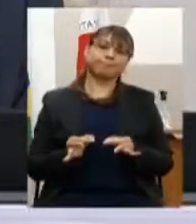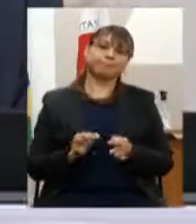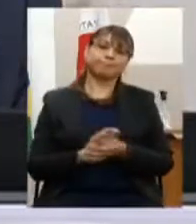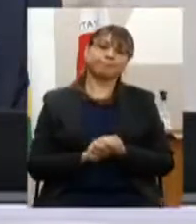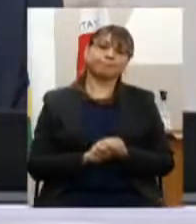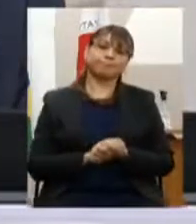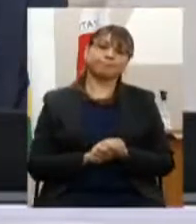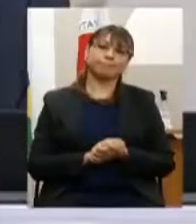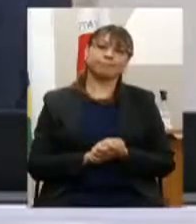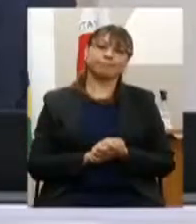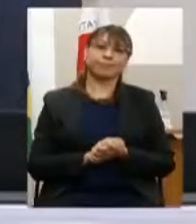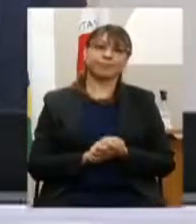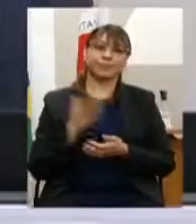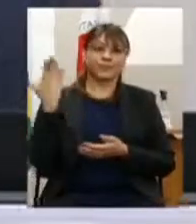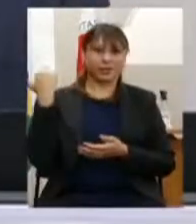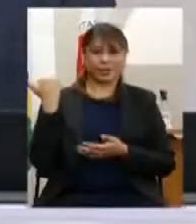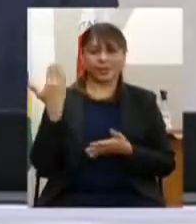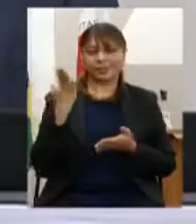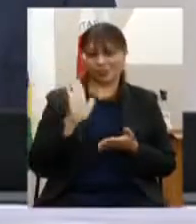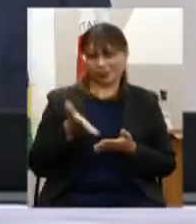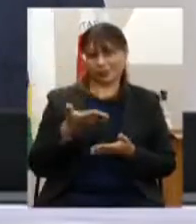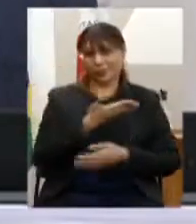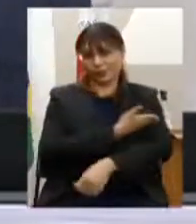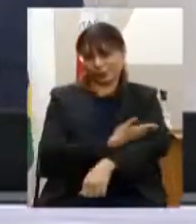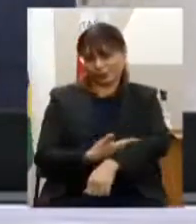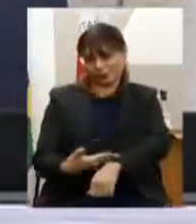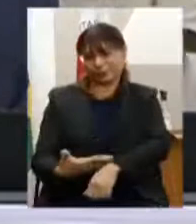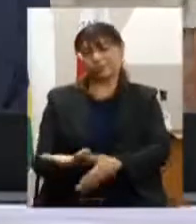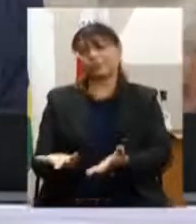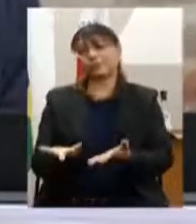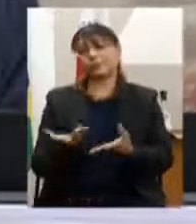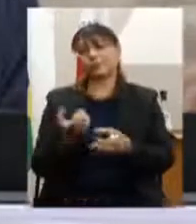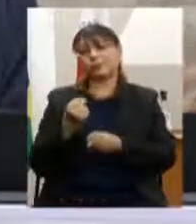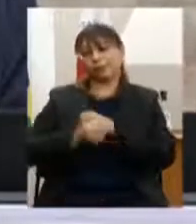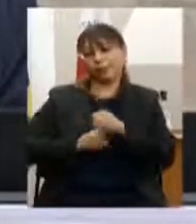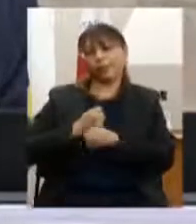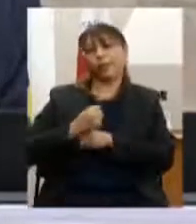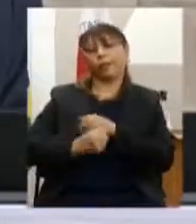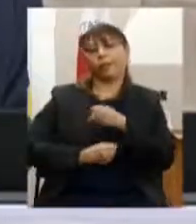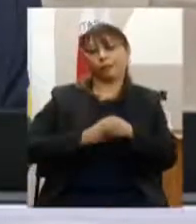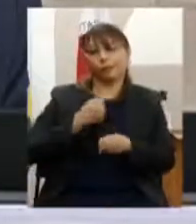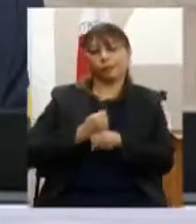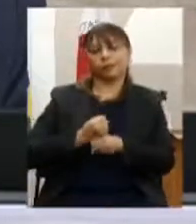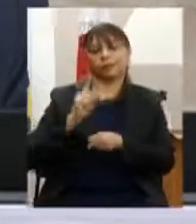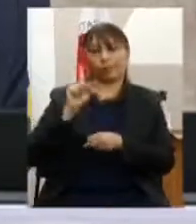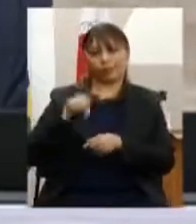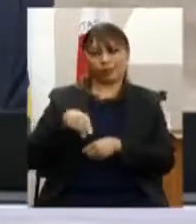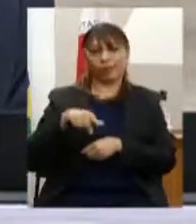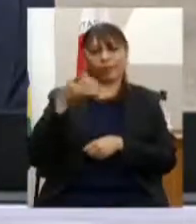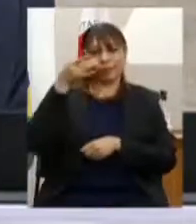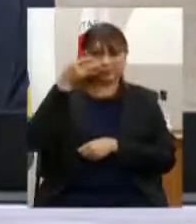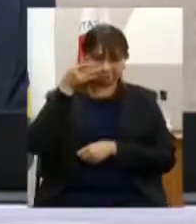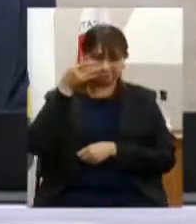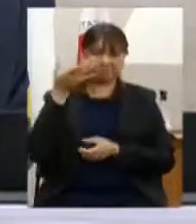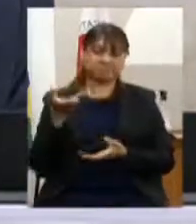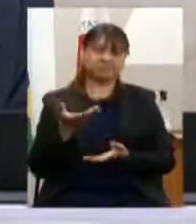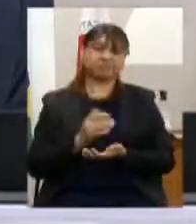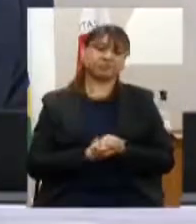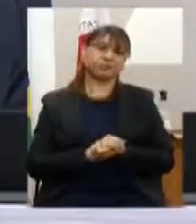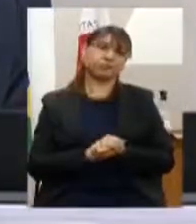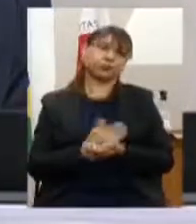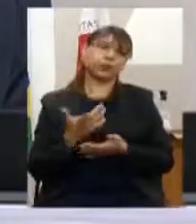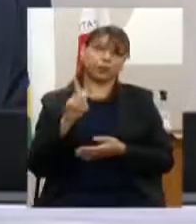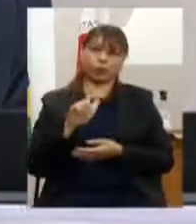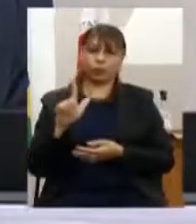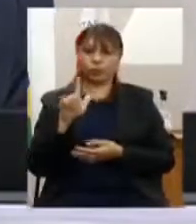aquele processo que nós já fazemos todos os anos, já de maneira presencial. Não que a gente